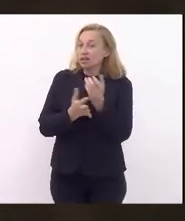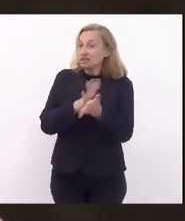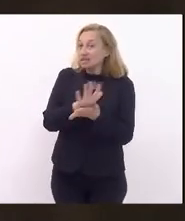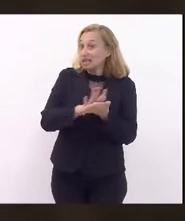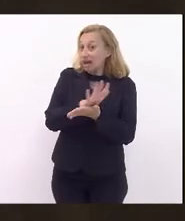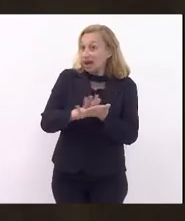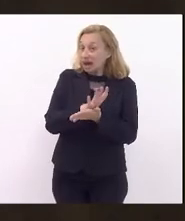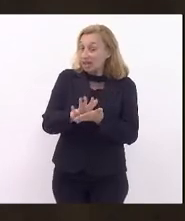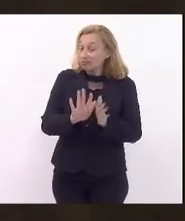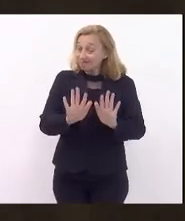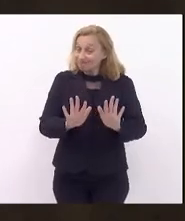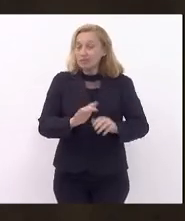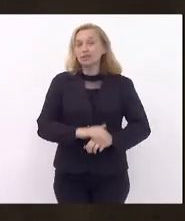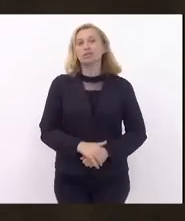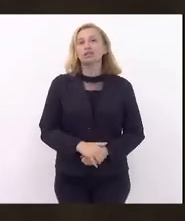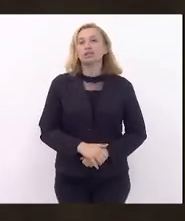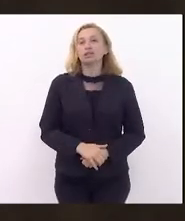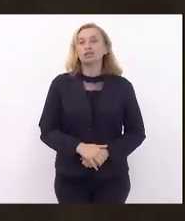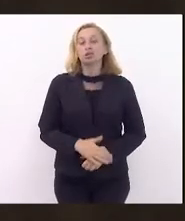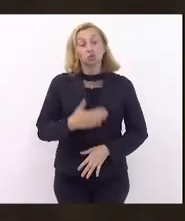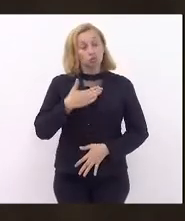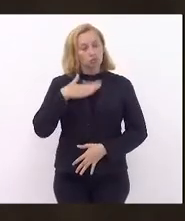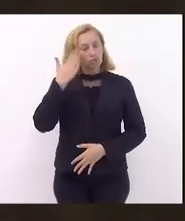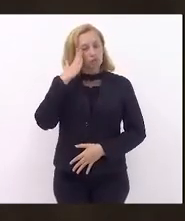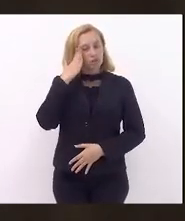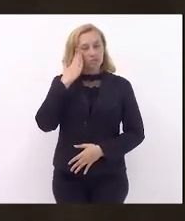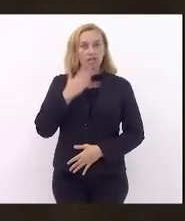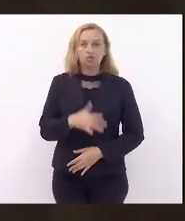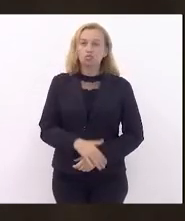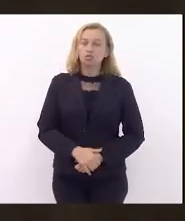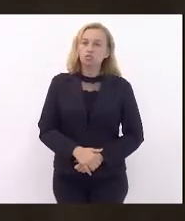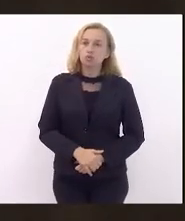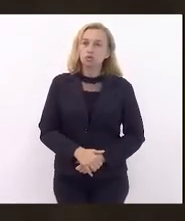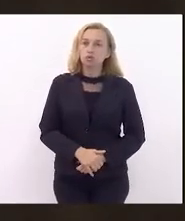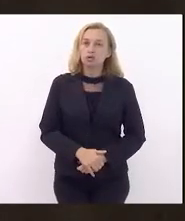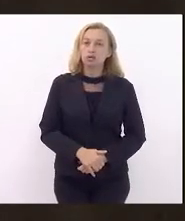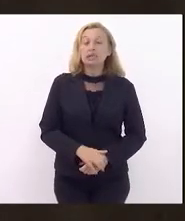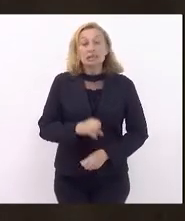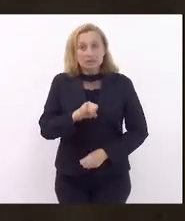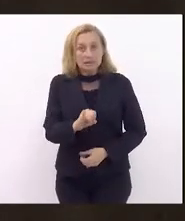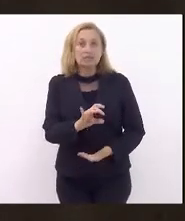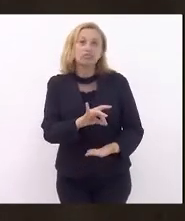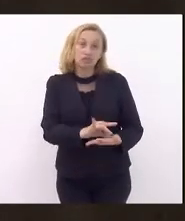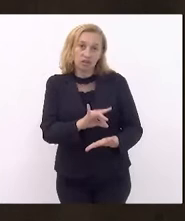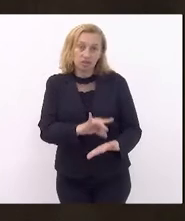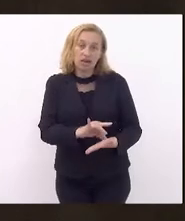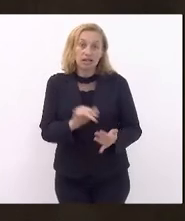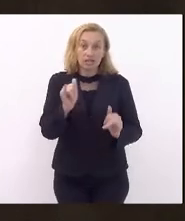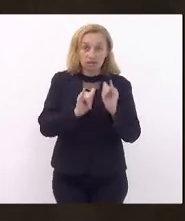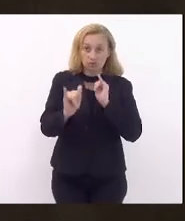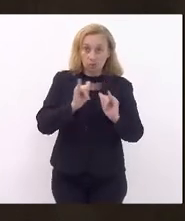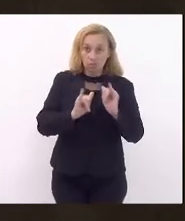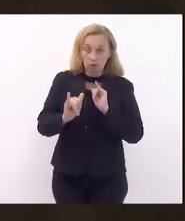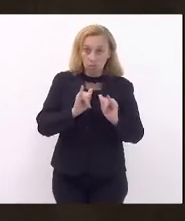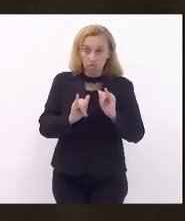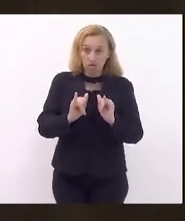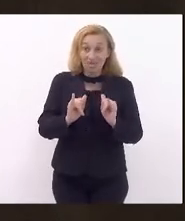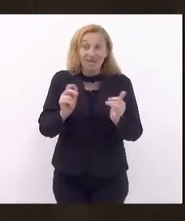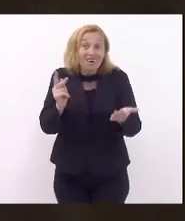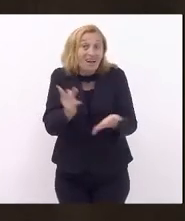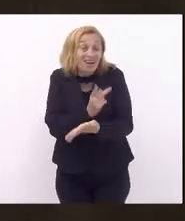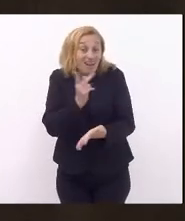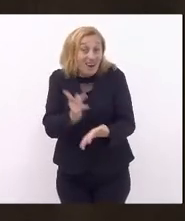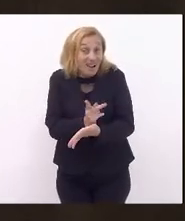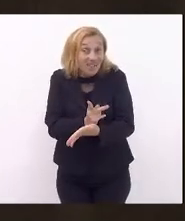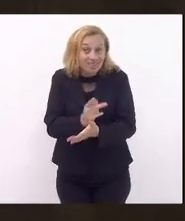seria uma forma, no meu entendimento, se essa hipótese for verdadeira, indecorosa de